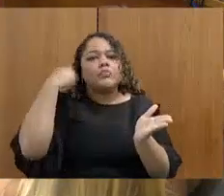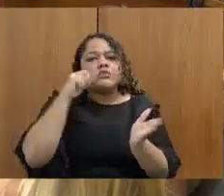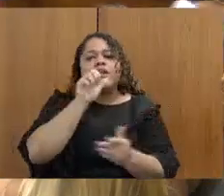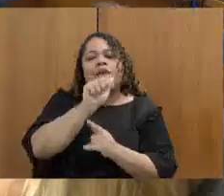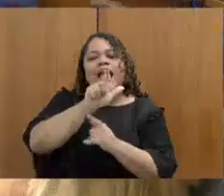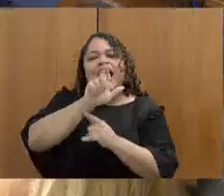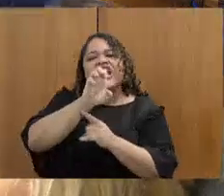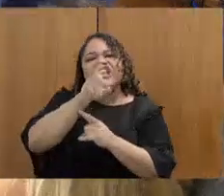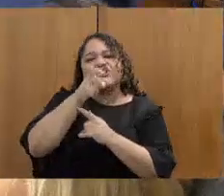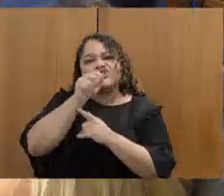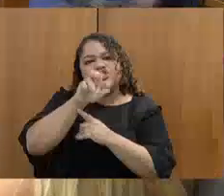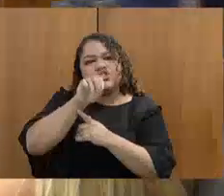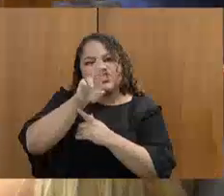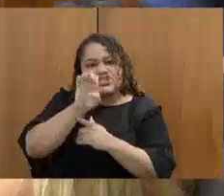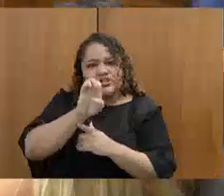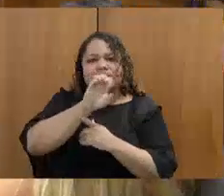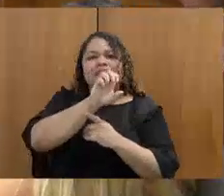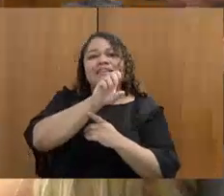tem a palavra.